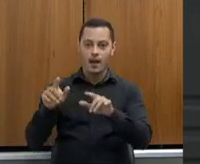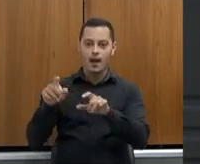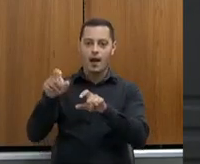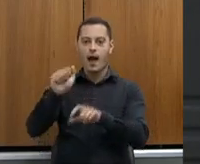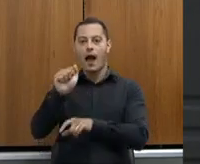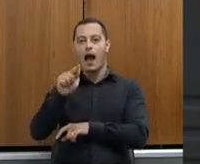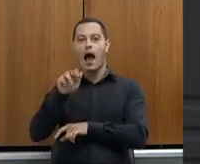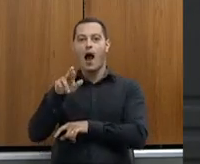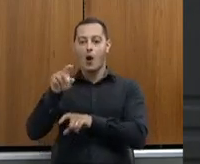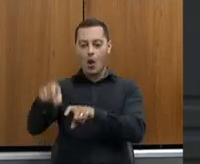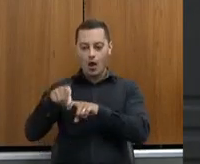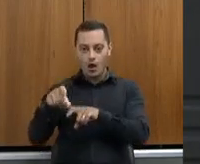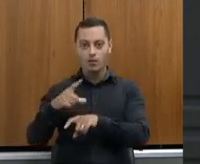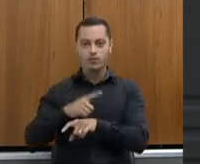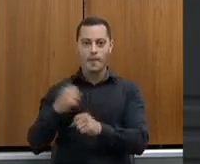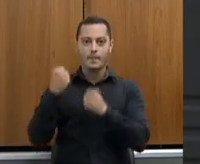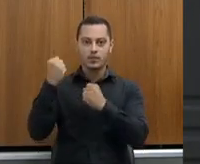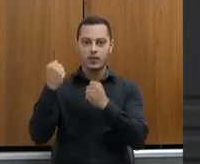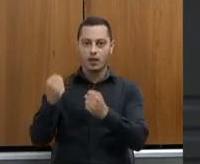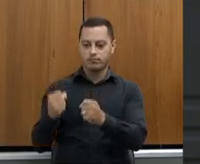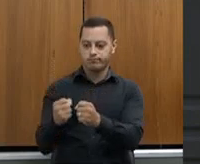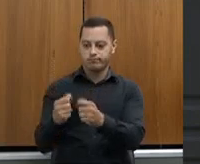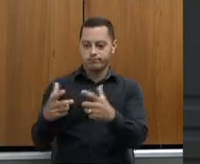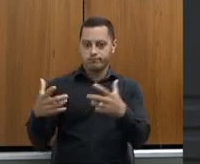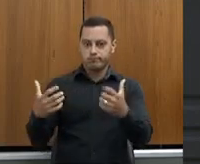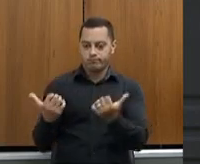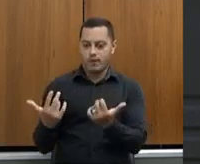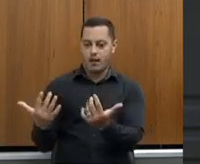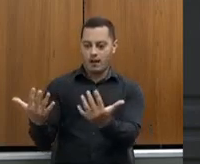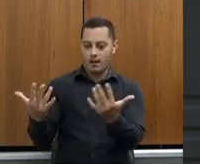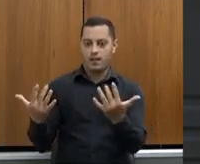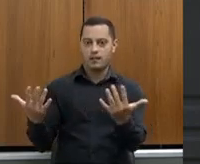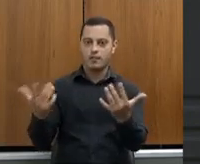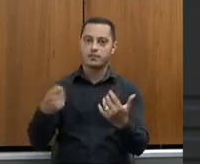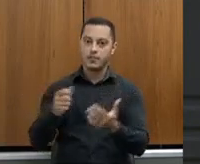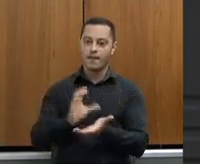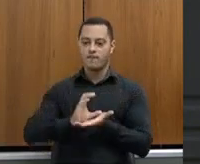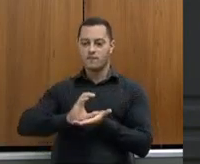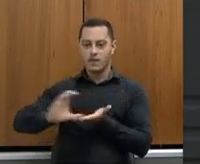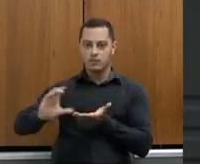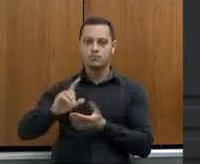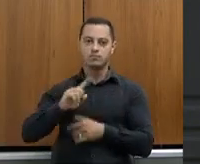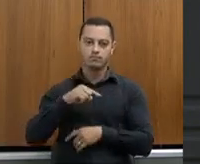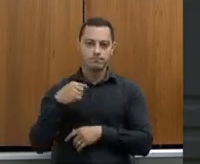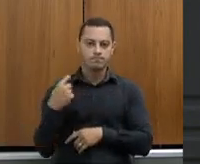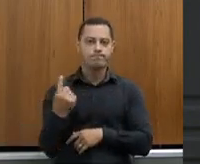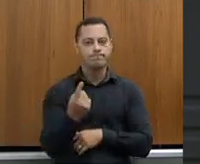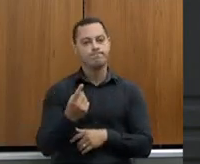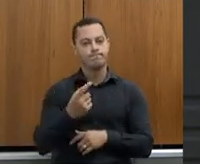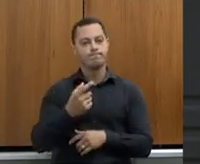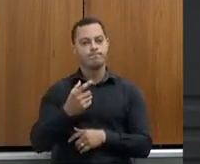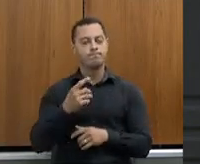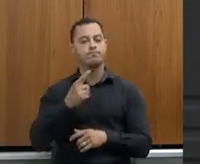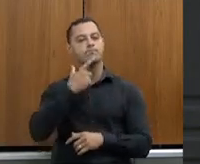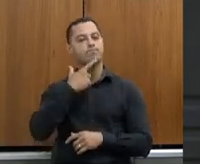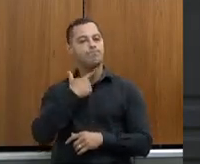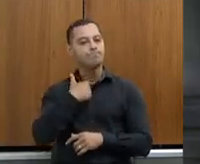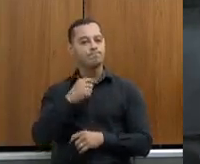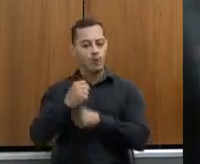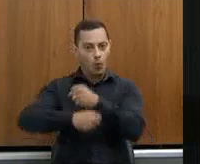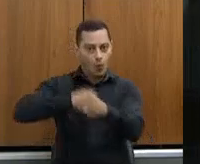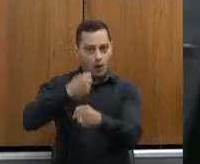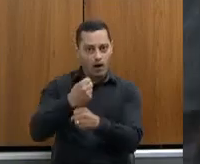produção de hortifruti grangeiros, e nós temos que investir nisso, e nós estamos sensibilizados, mesmo a investir em 2023,